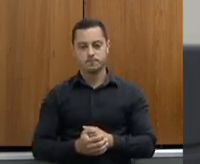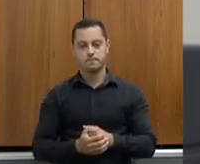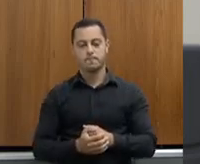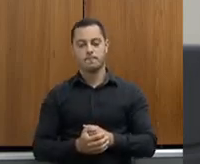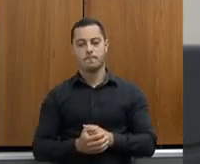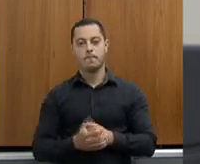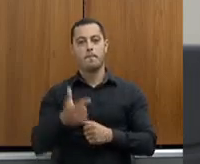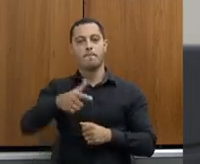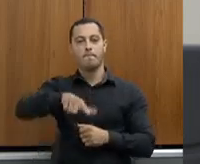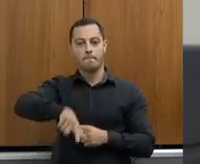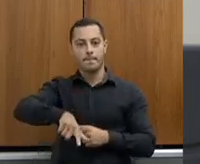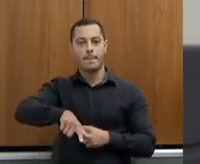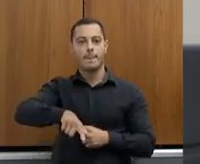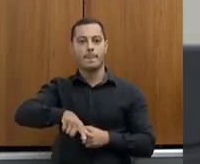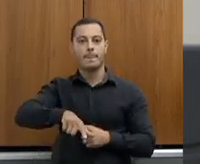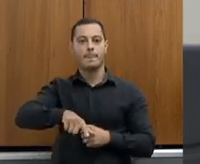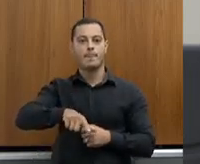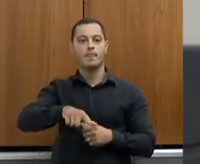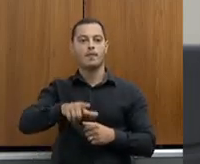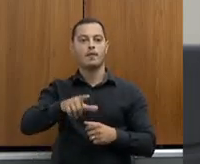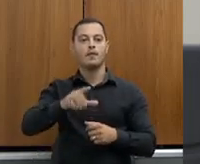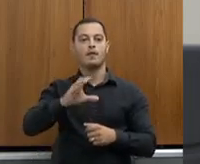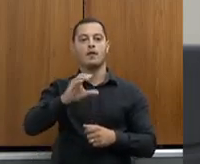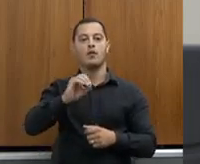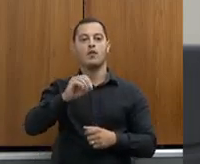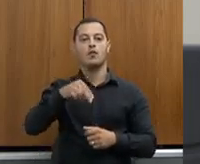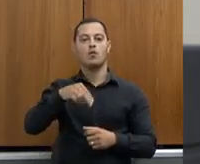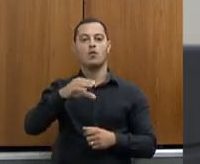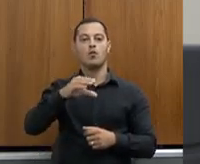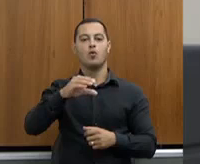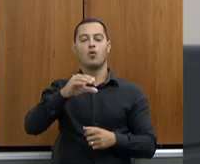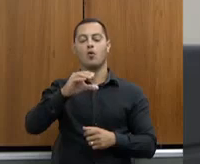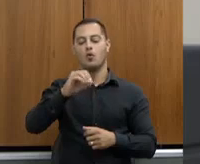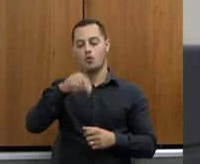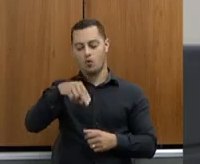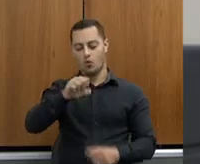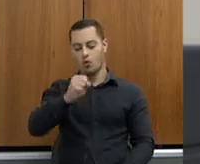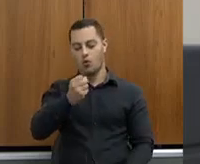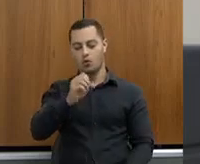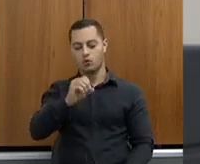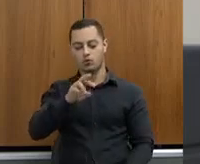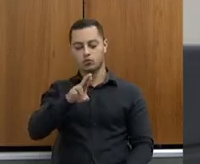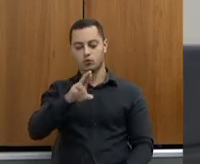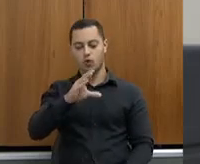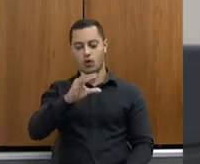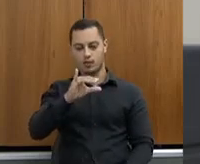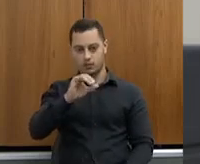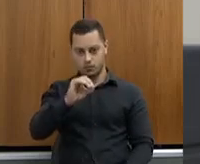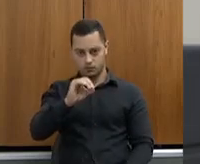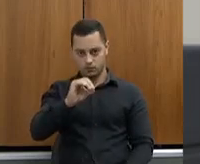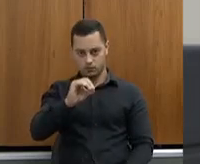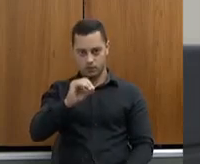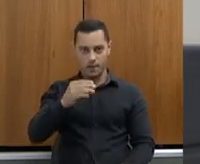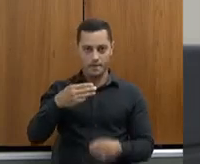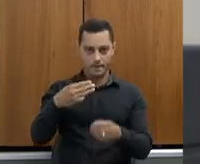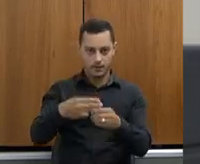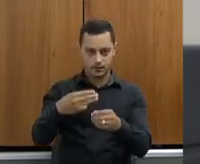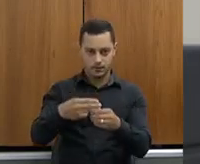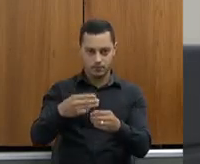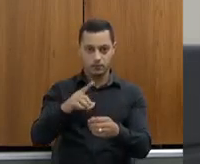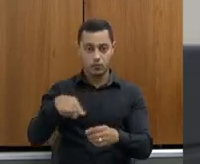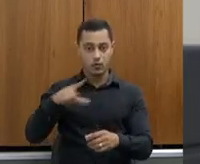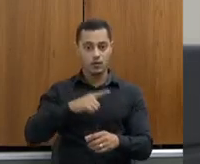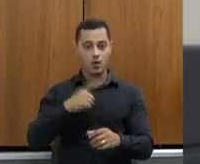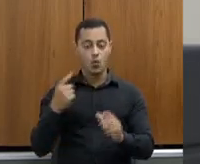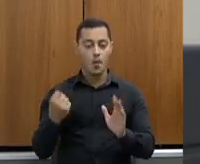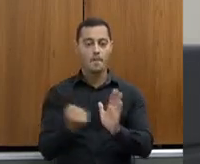é com relação aos consórcios municipais que você citou aí e que nós temos um marco, um marco